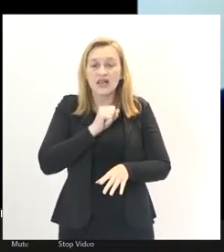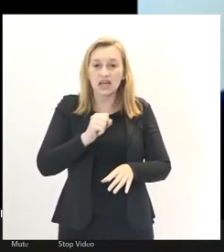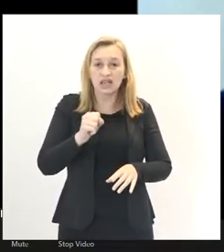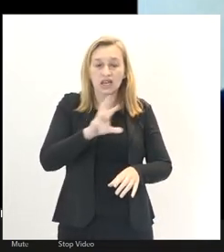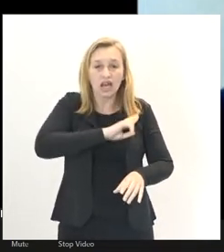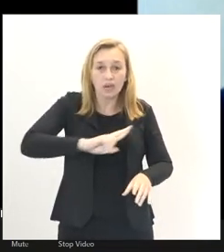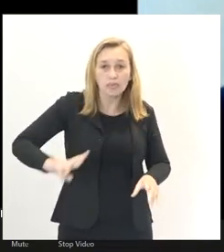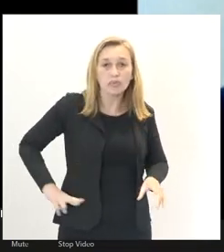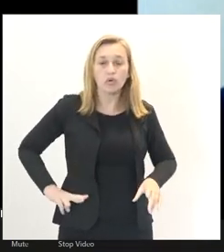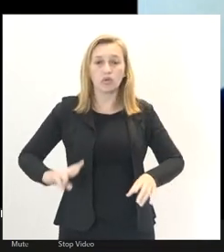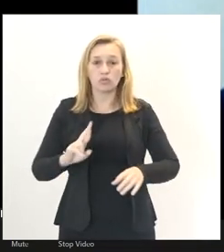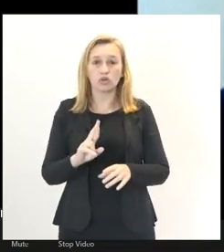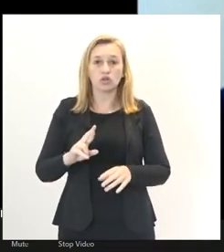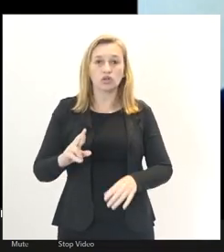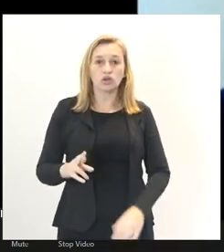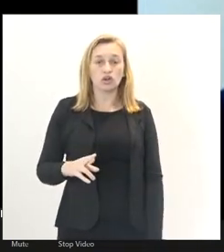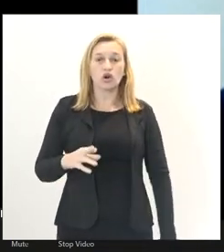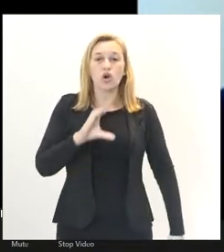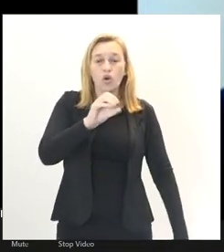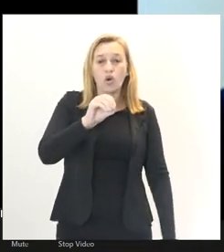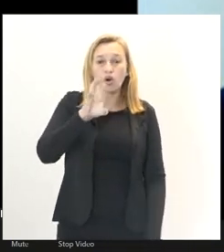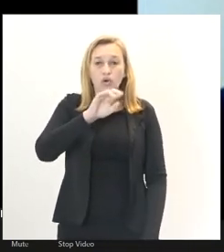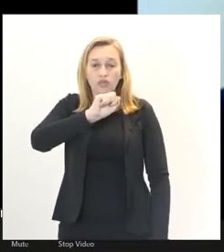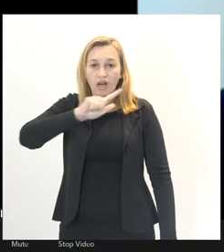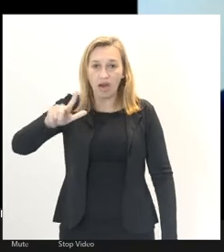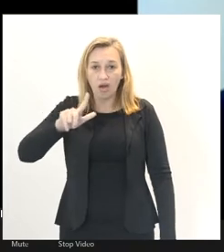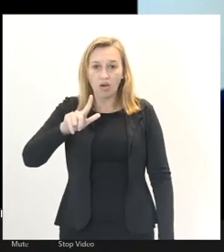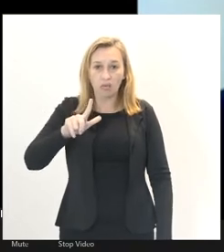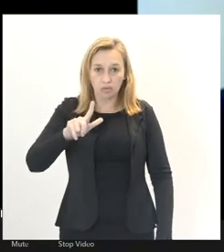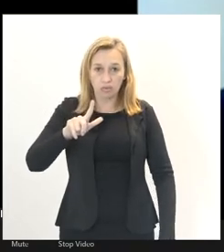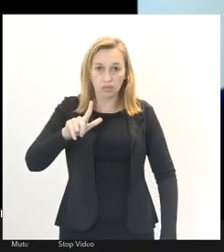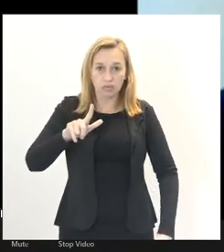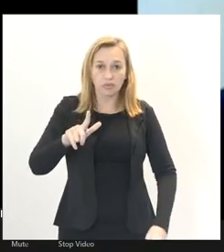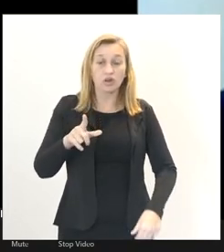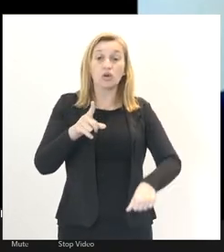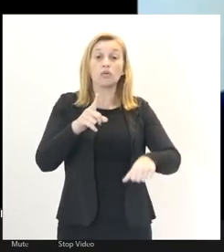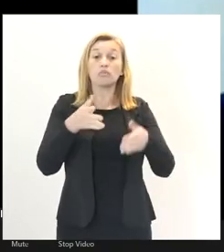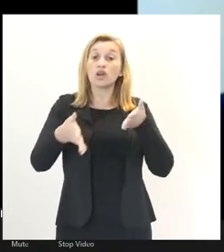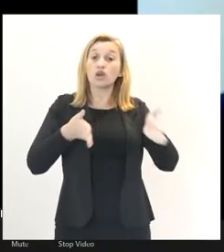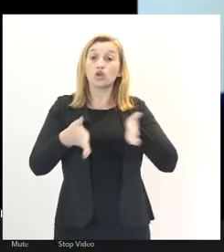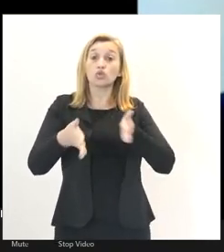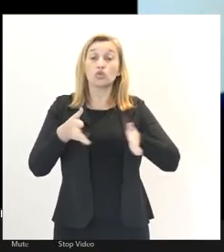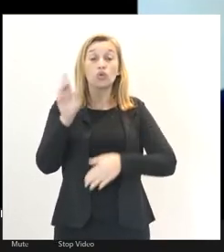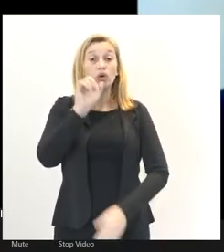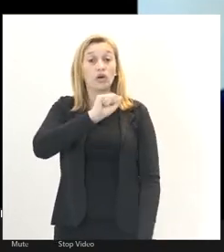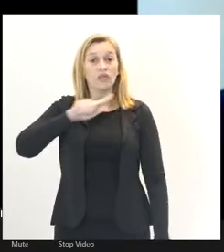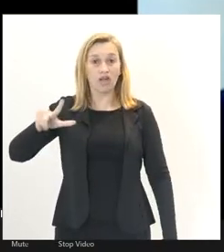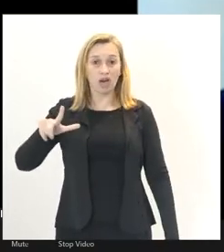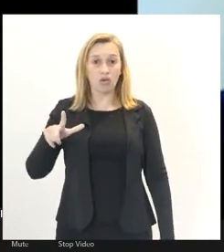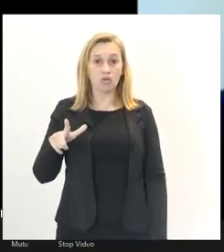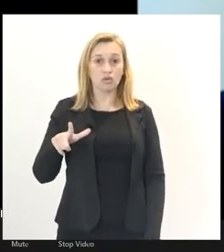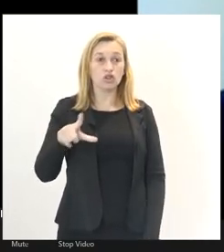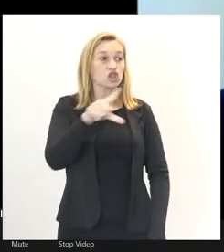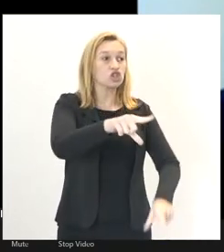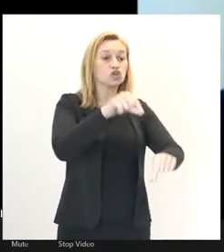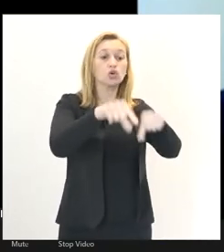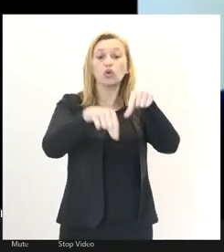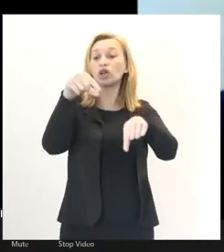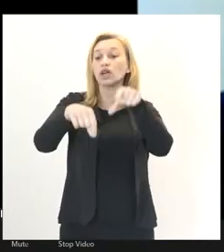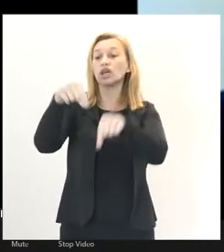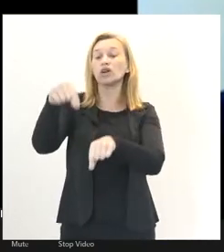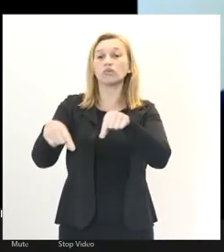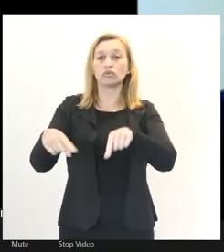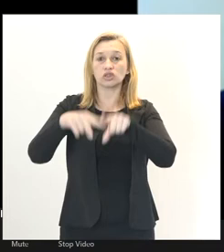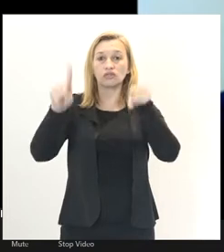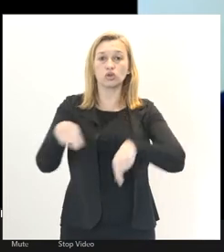à república dos coronéis, ou seja, a época que os coronéis nomeavam todos os servidores